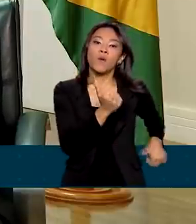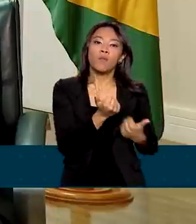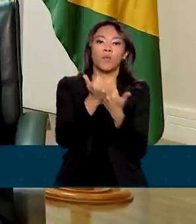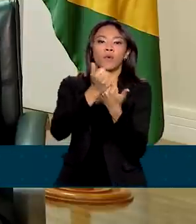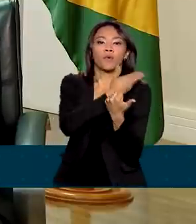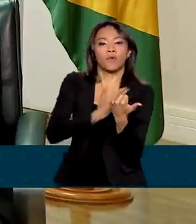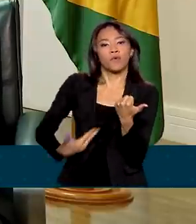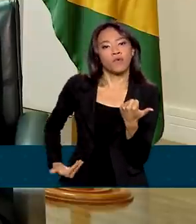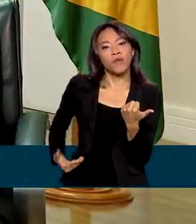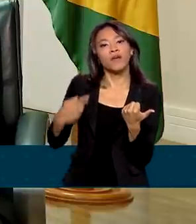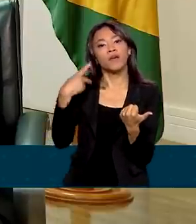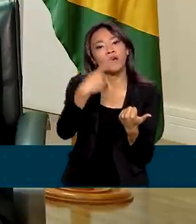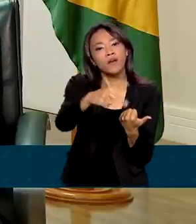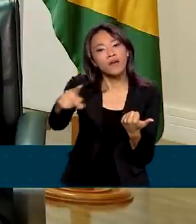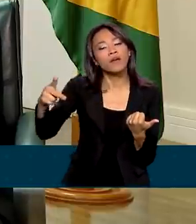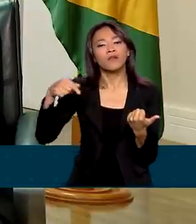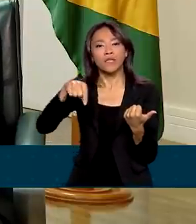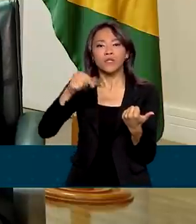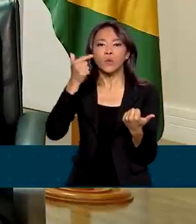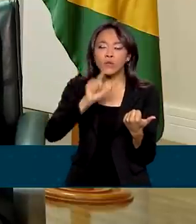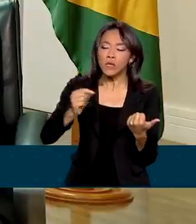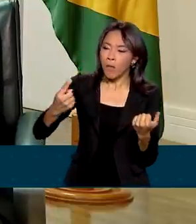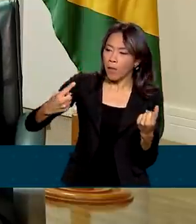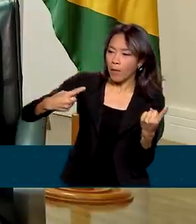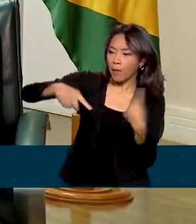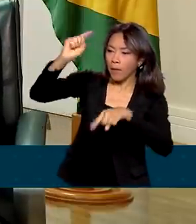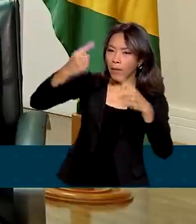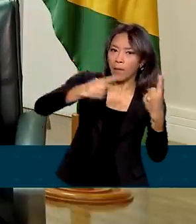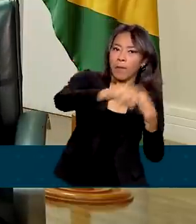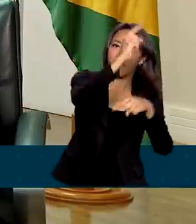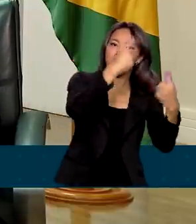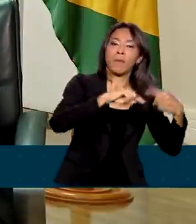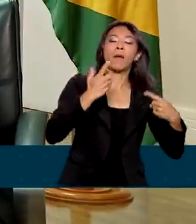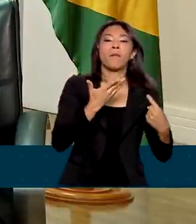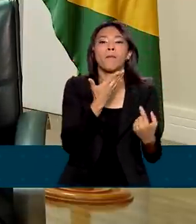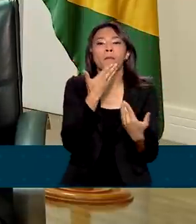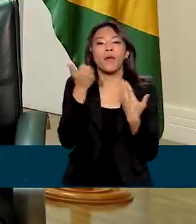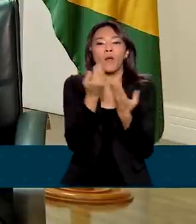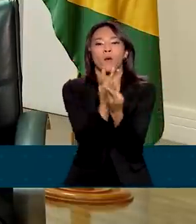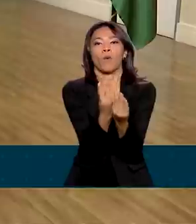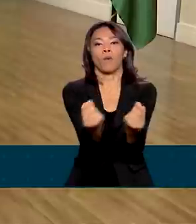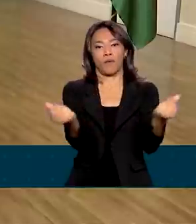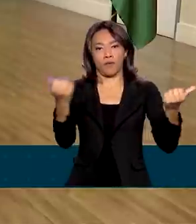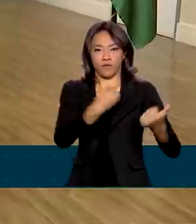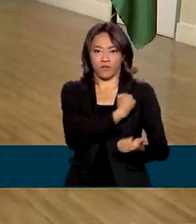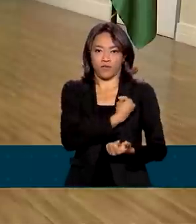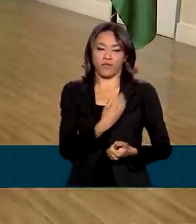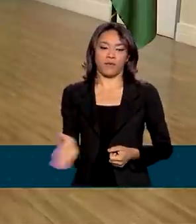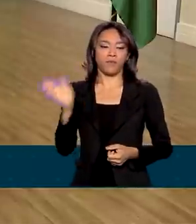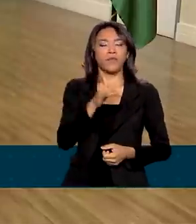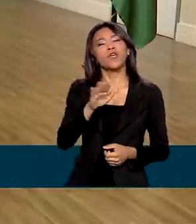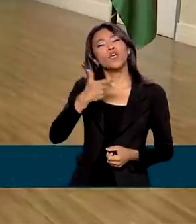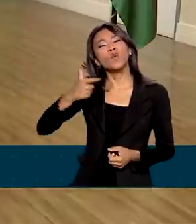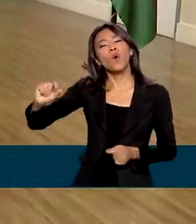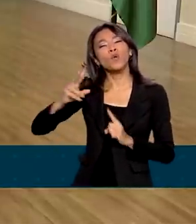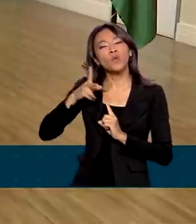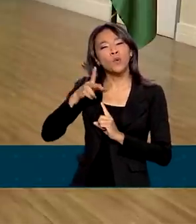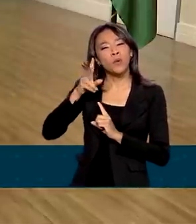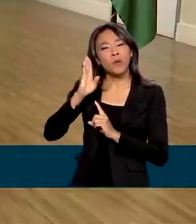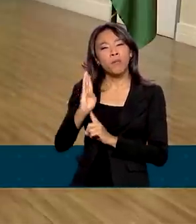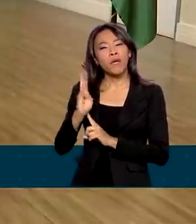conseguir maior protagonismo na sociedade e que possa também ter maior qualidade de vida para a sua família. E o BPC? Ele passou por uma